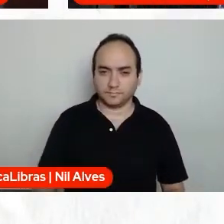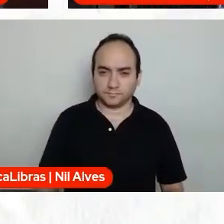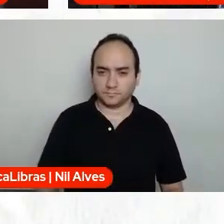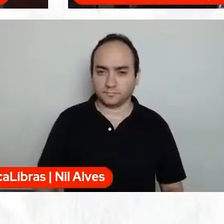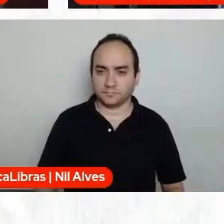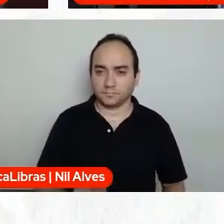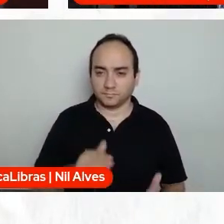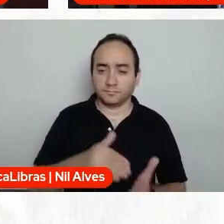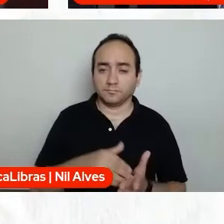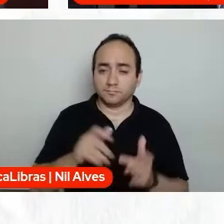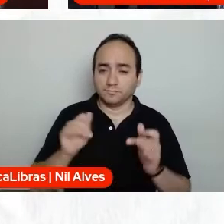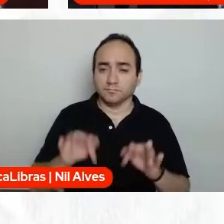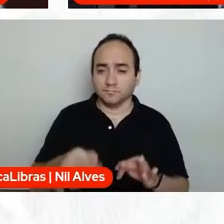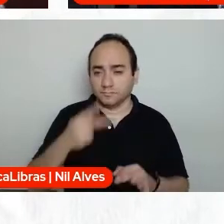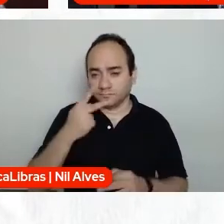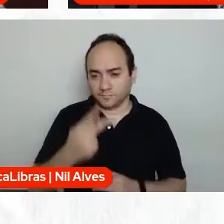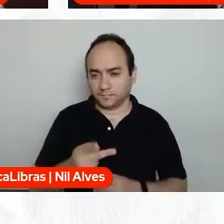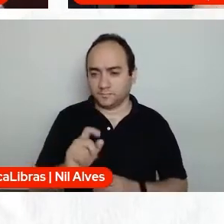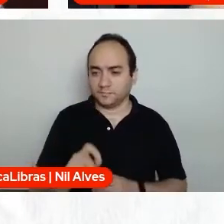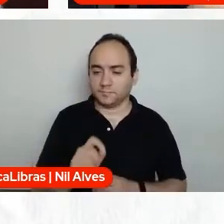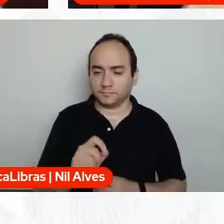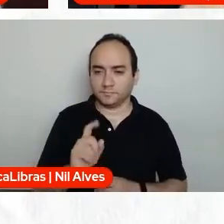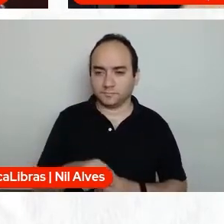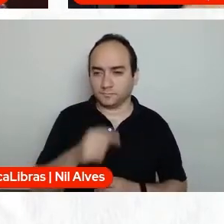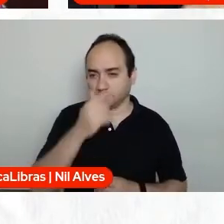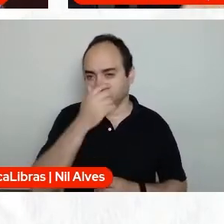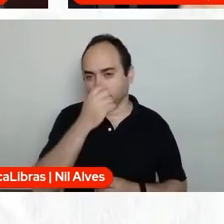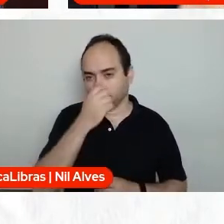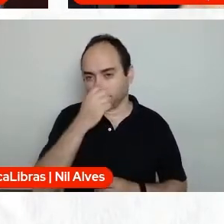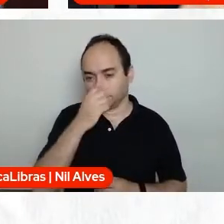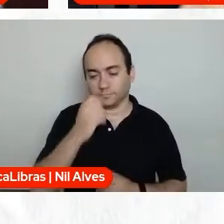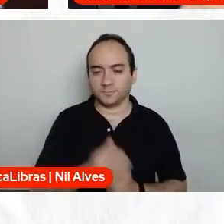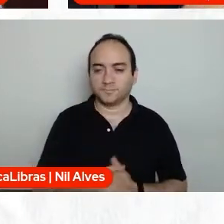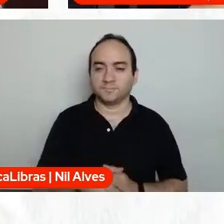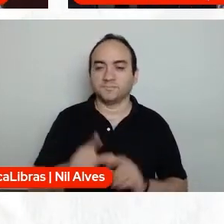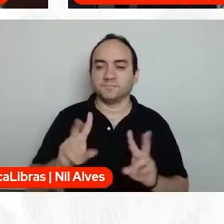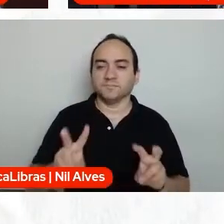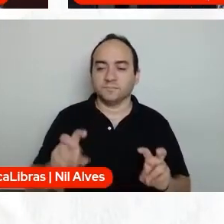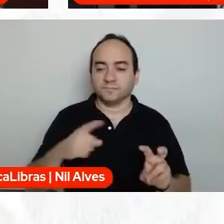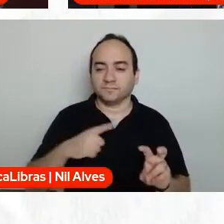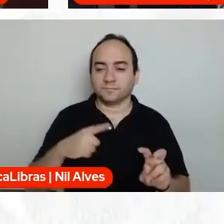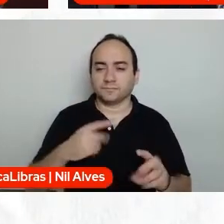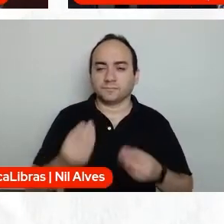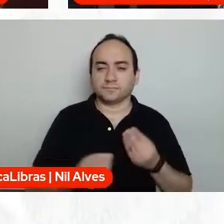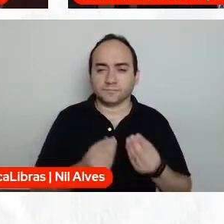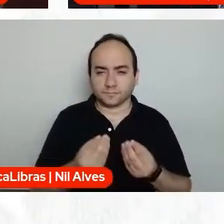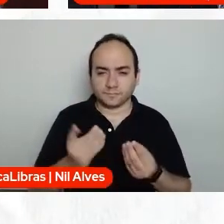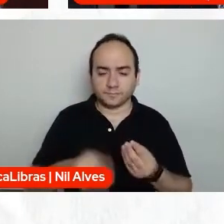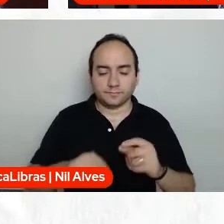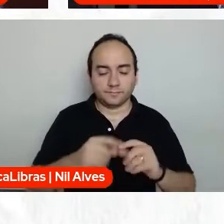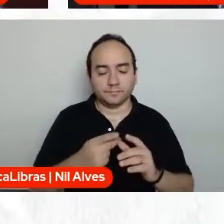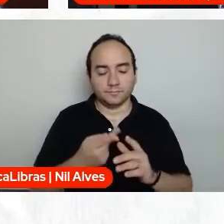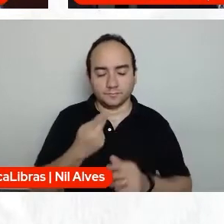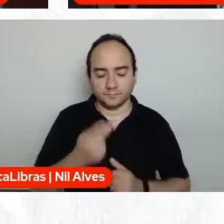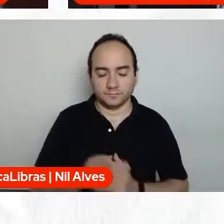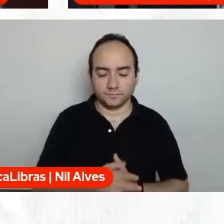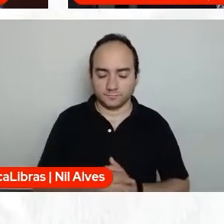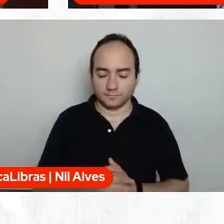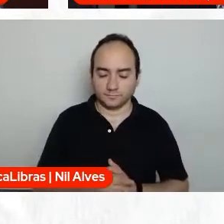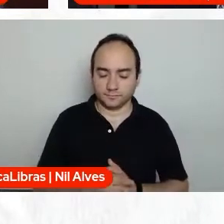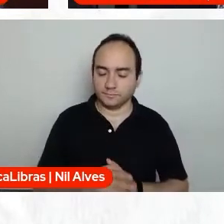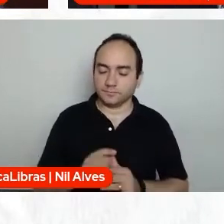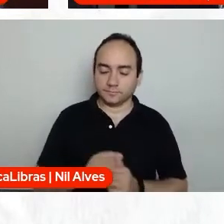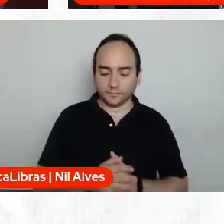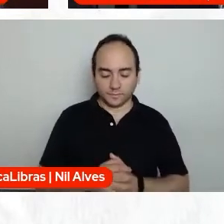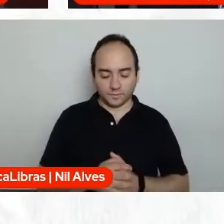desafio, professor, de como, né, com as cargas diminuídas, enfim, a retirada de matérias, eu coloquei aqui, ó, é envolver a todos, né?